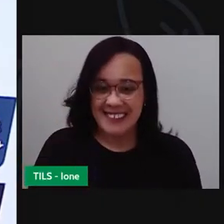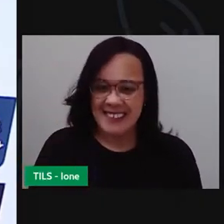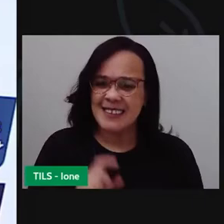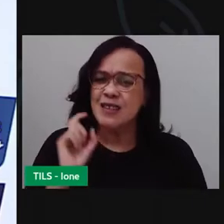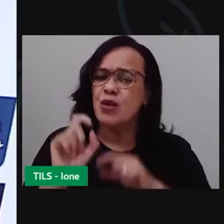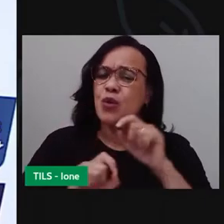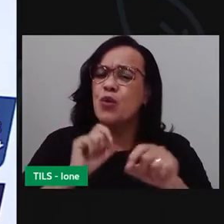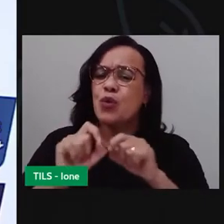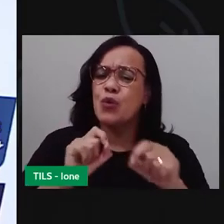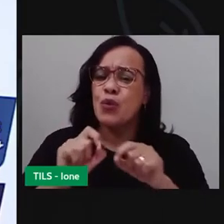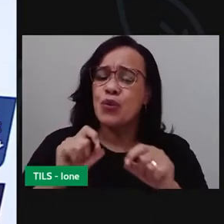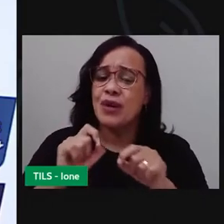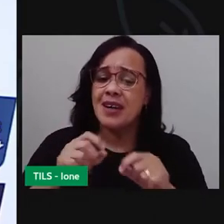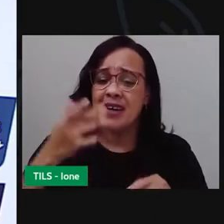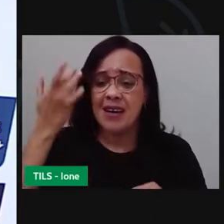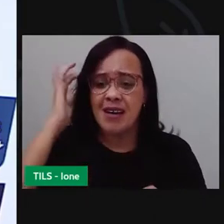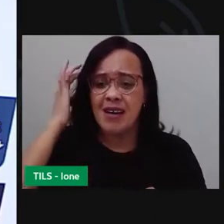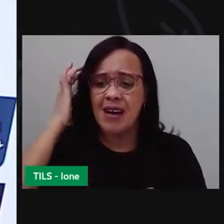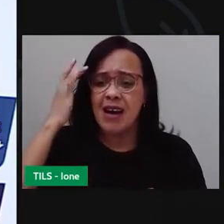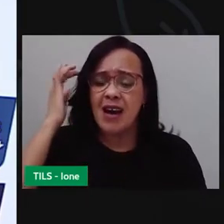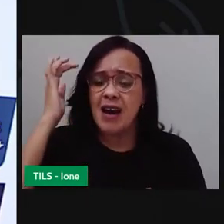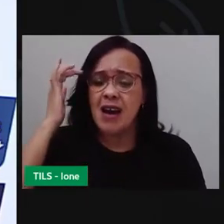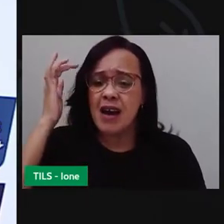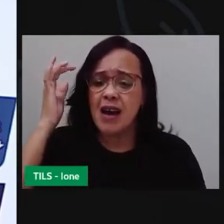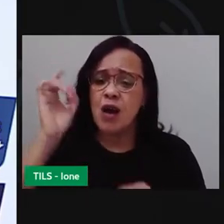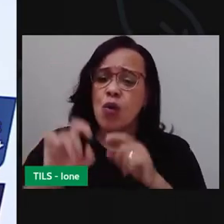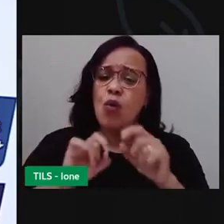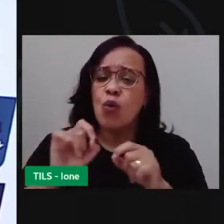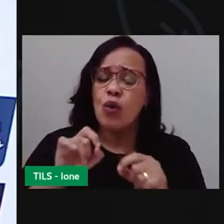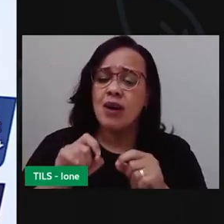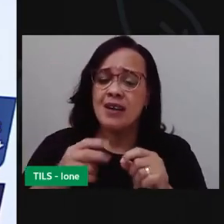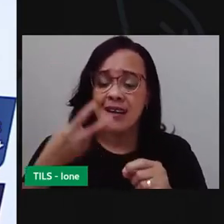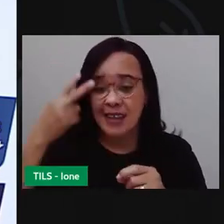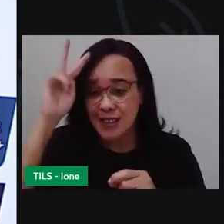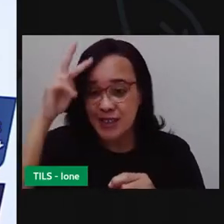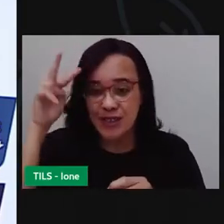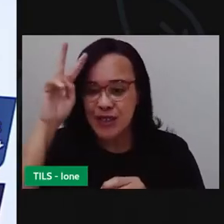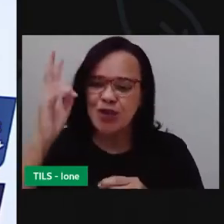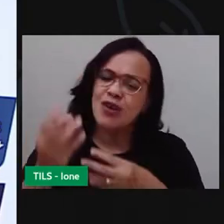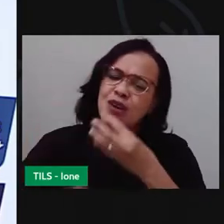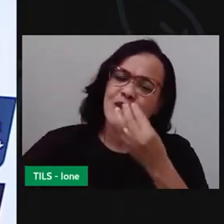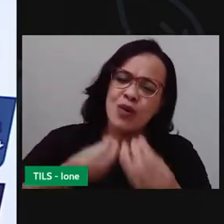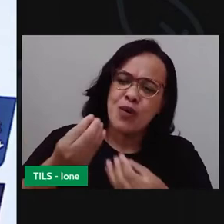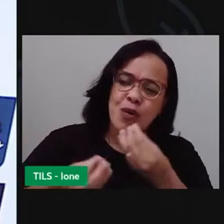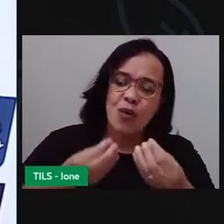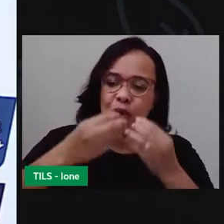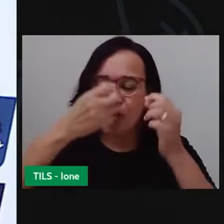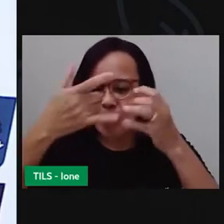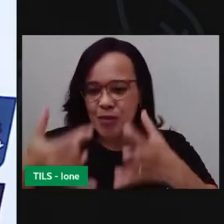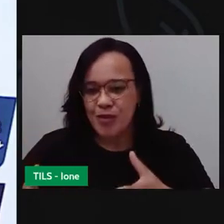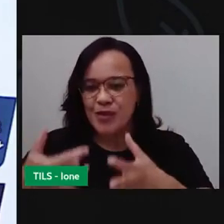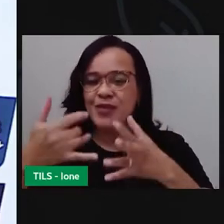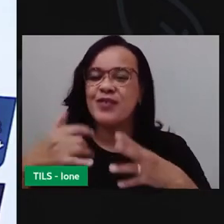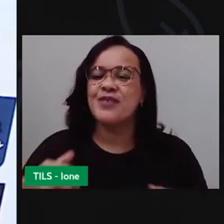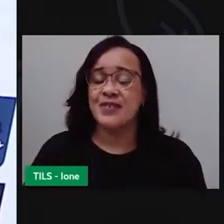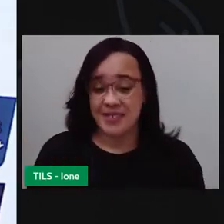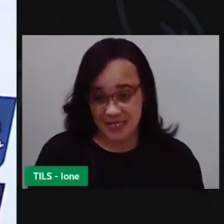acham que vai ser nessa história? Então, que história vai ser contada nesse livro?